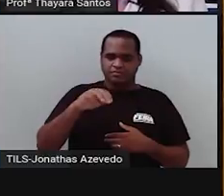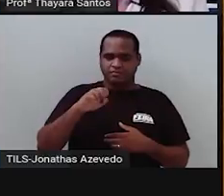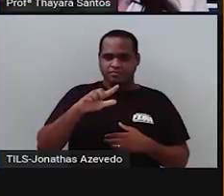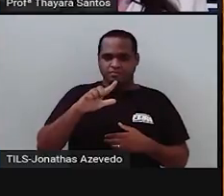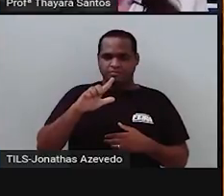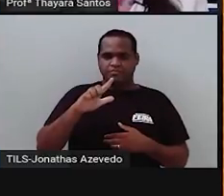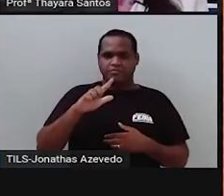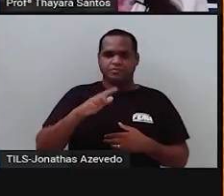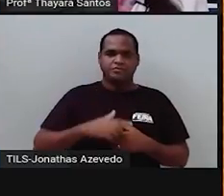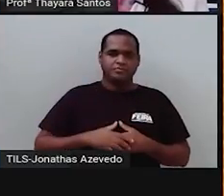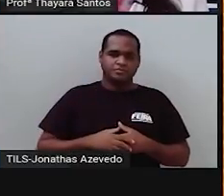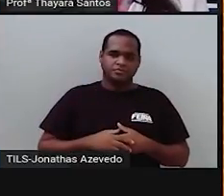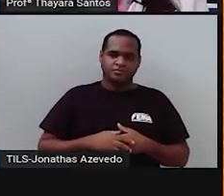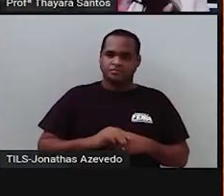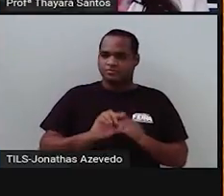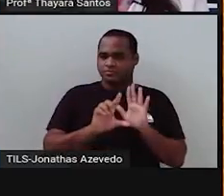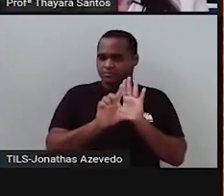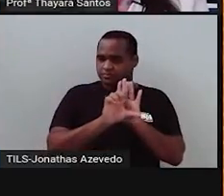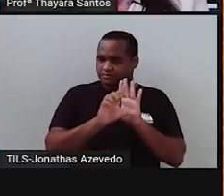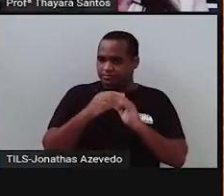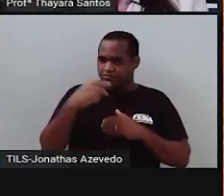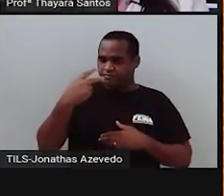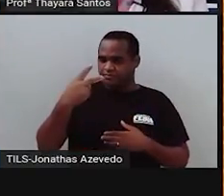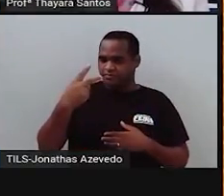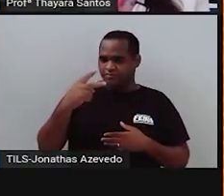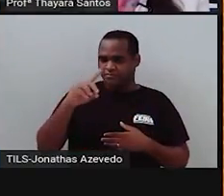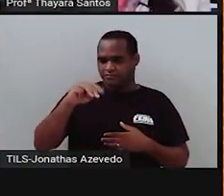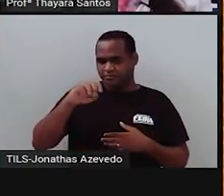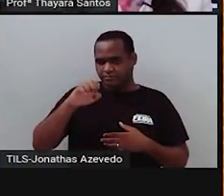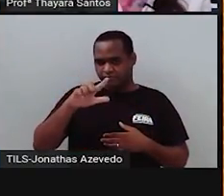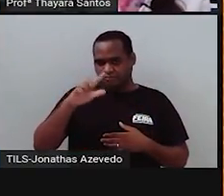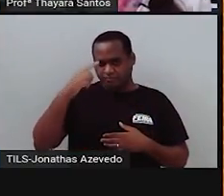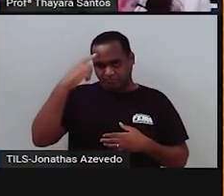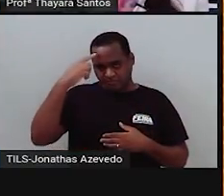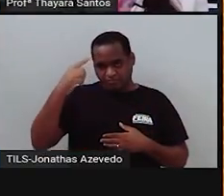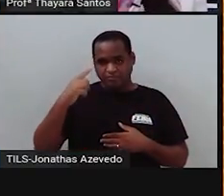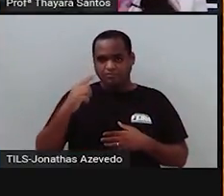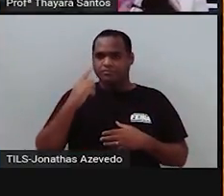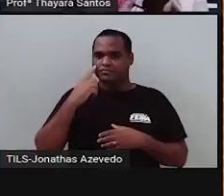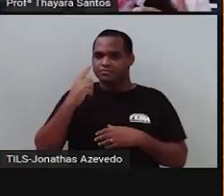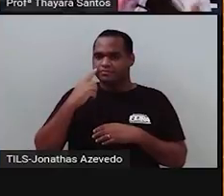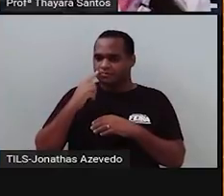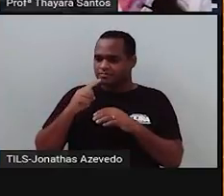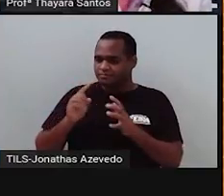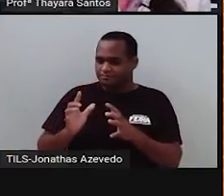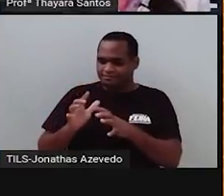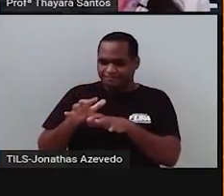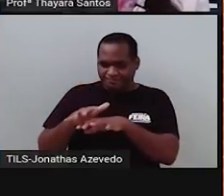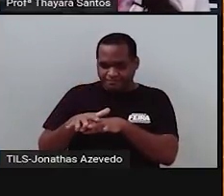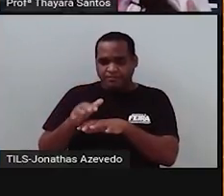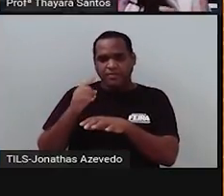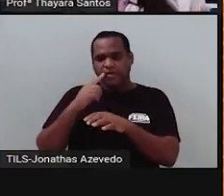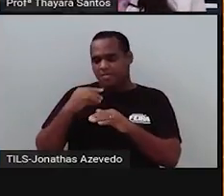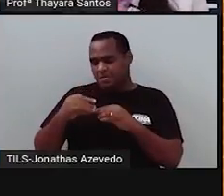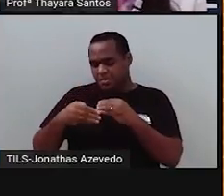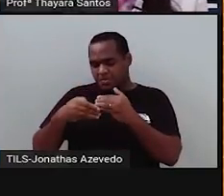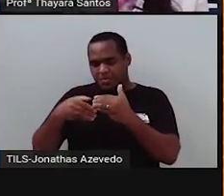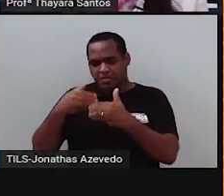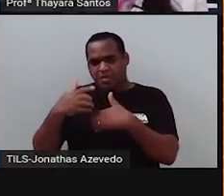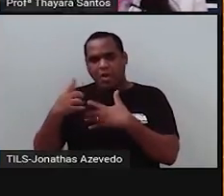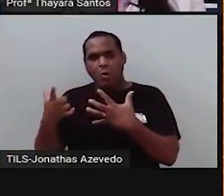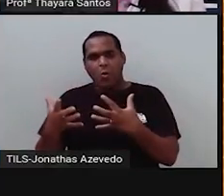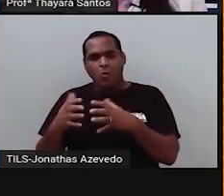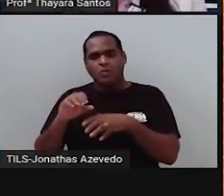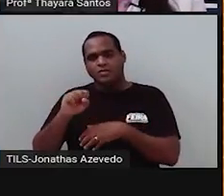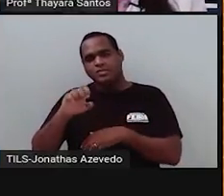Então, essa segunda lei de emenda é chamada de lei de hibridismo ou lei da segregação independente. Não sei se vocês